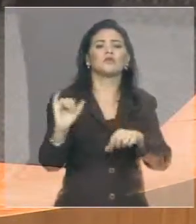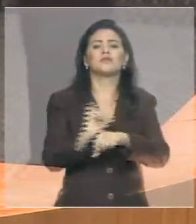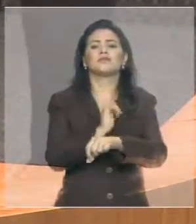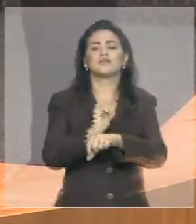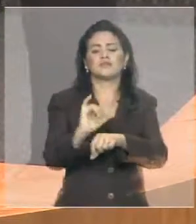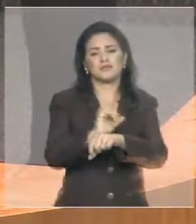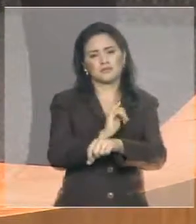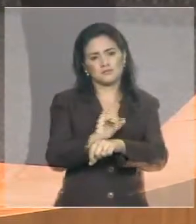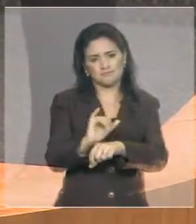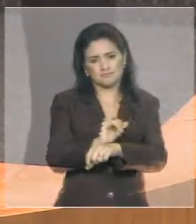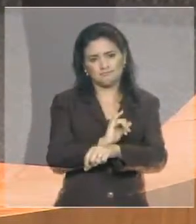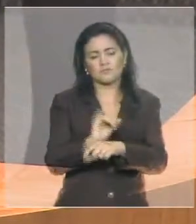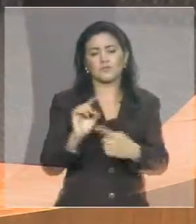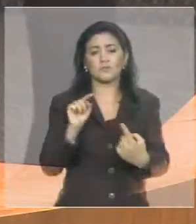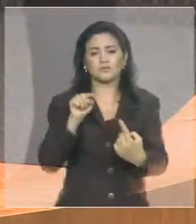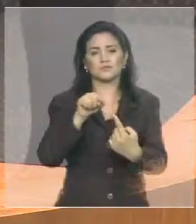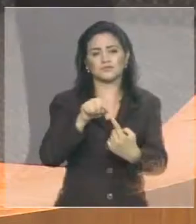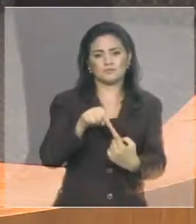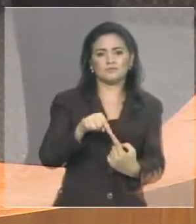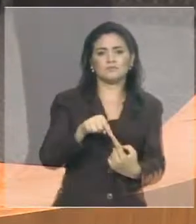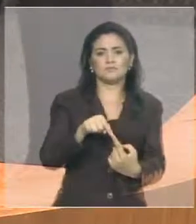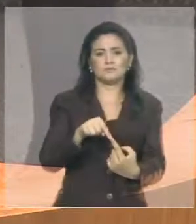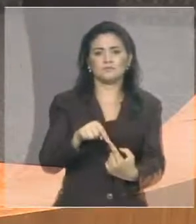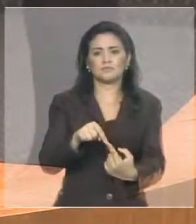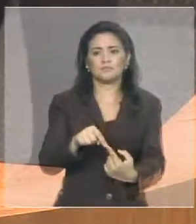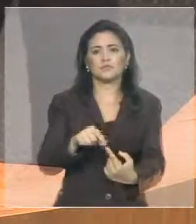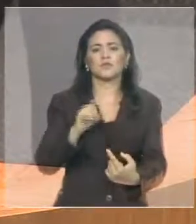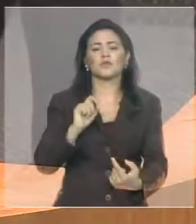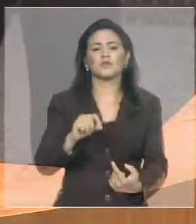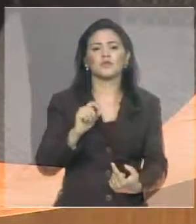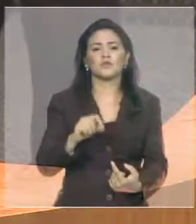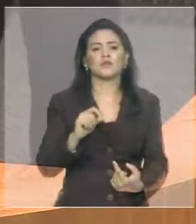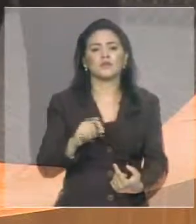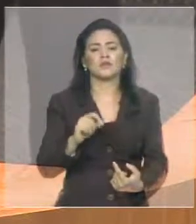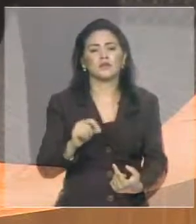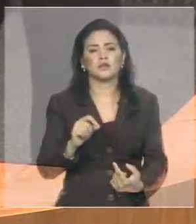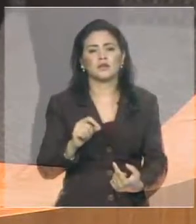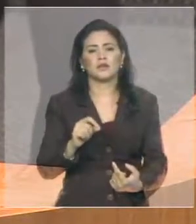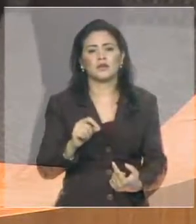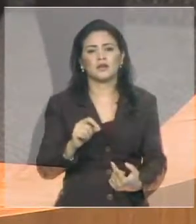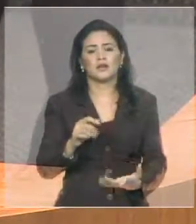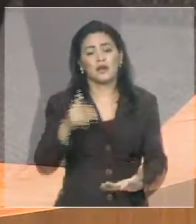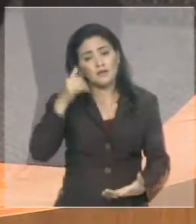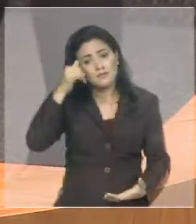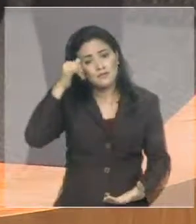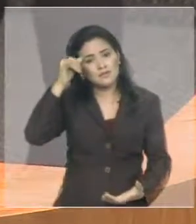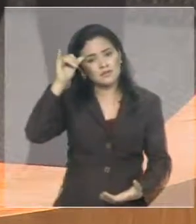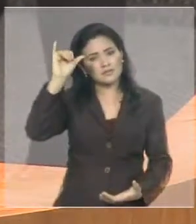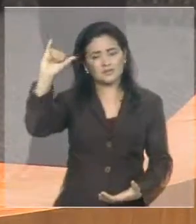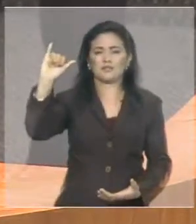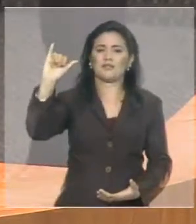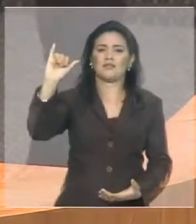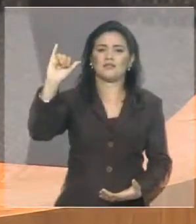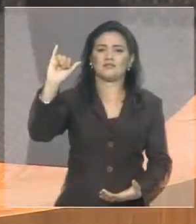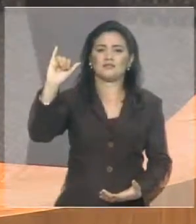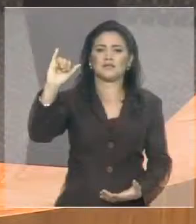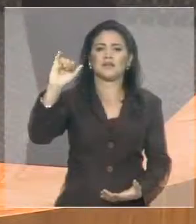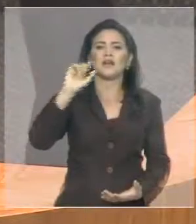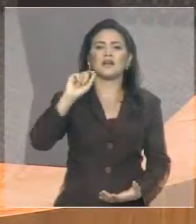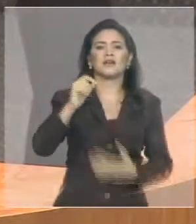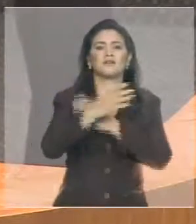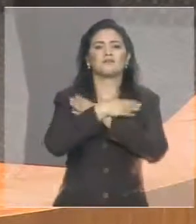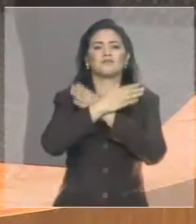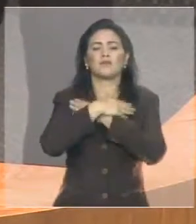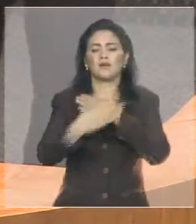pontos estratégicos, até como forma de coibir. Existe, claro, a força ostensiva que